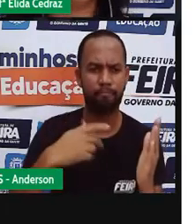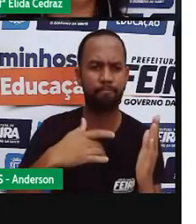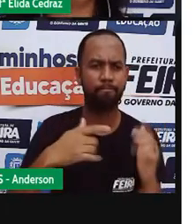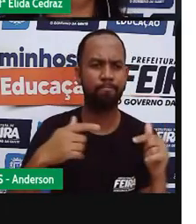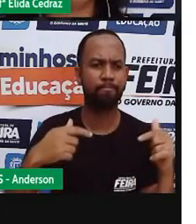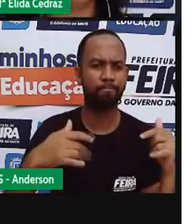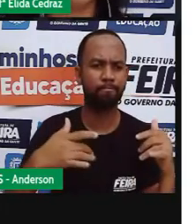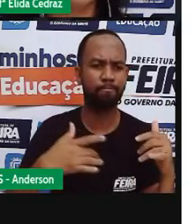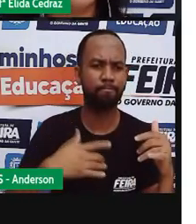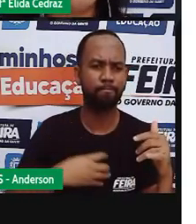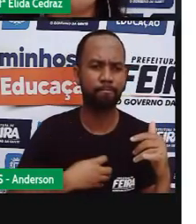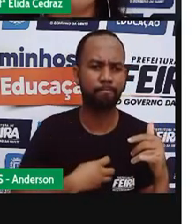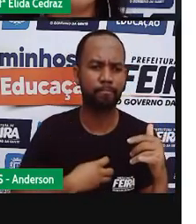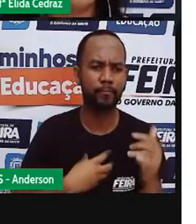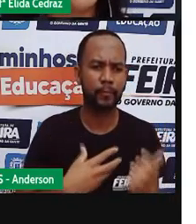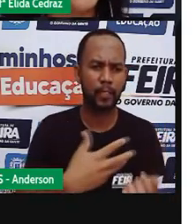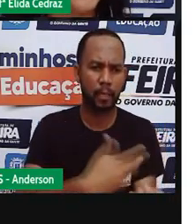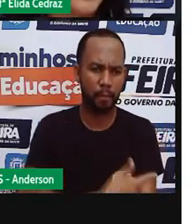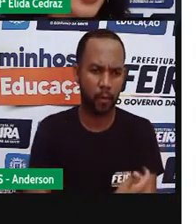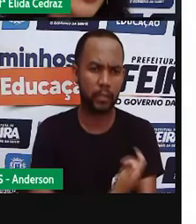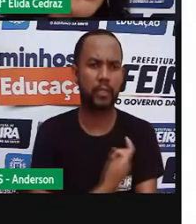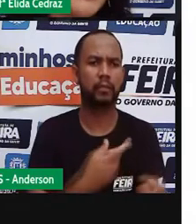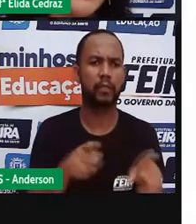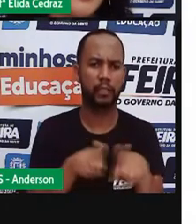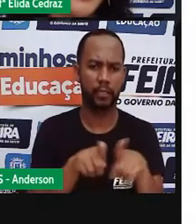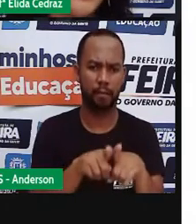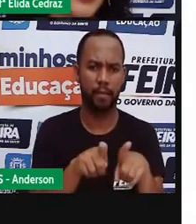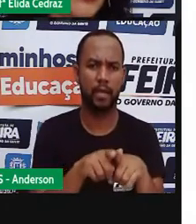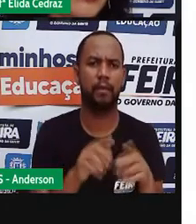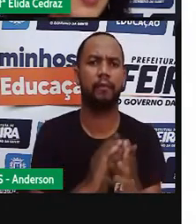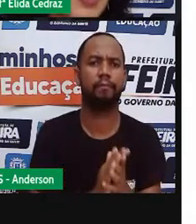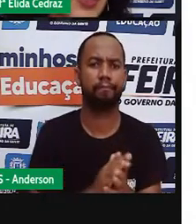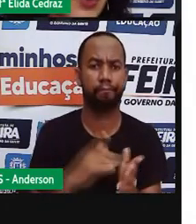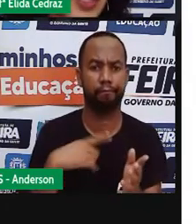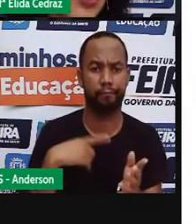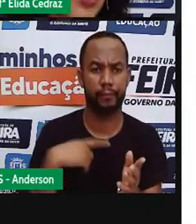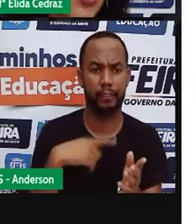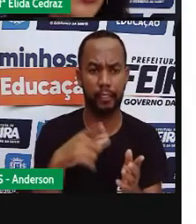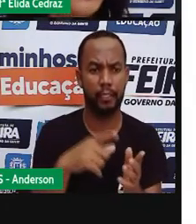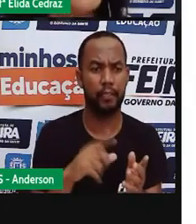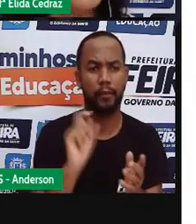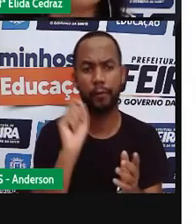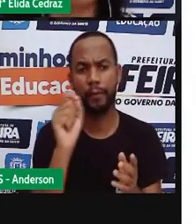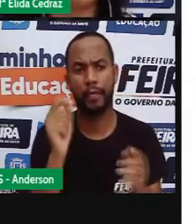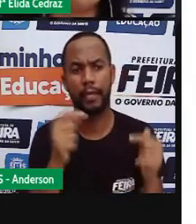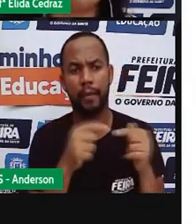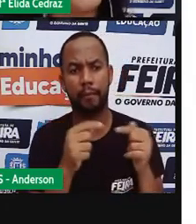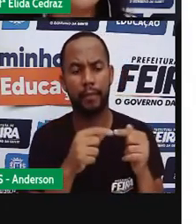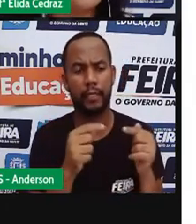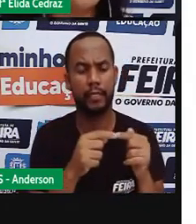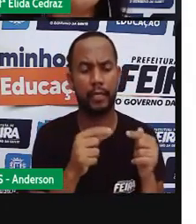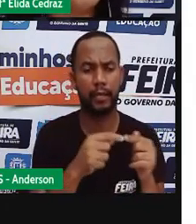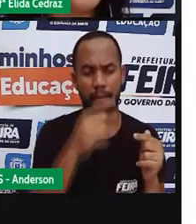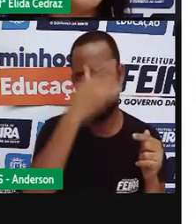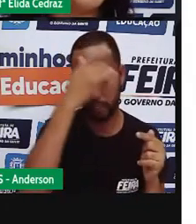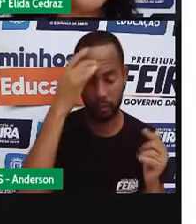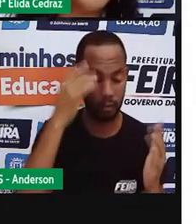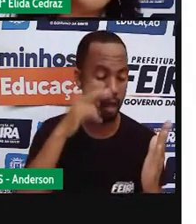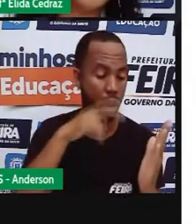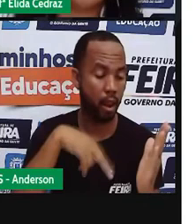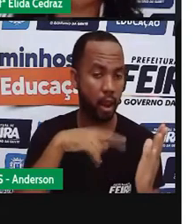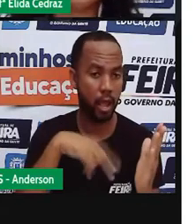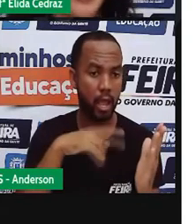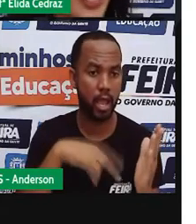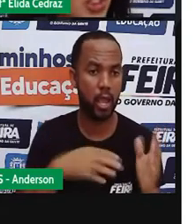e os sentimentos do público. O texto publicitário quer convencer o leitor a fazer parte de um movimento,